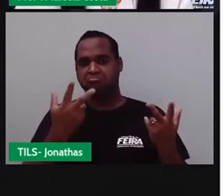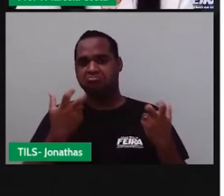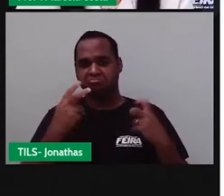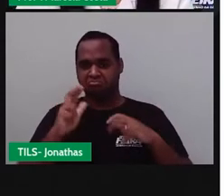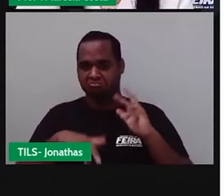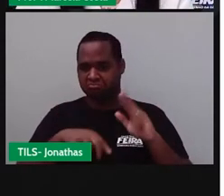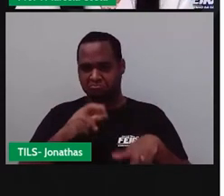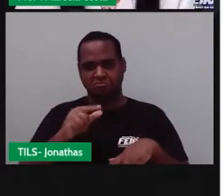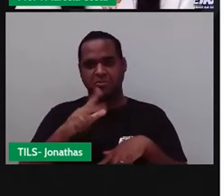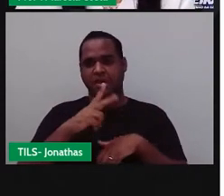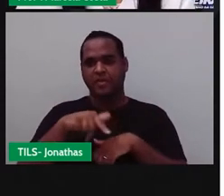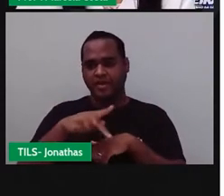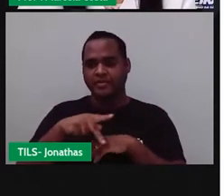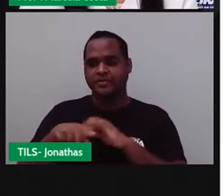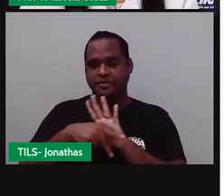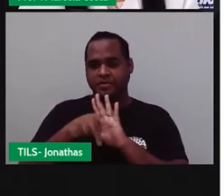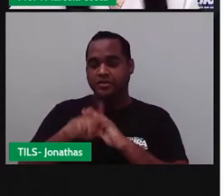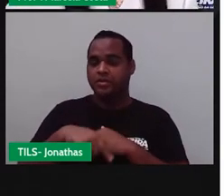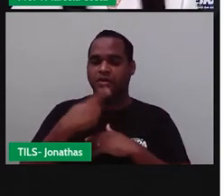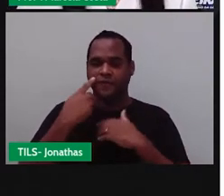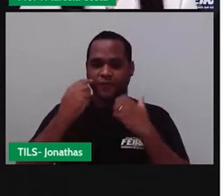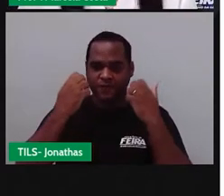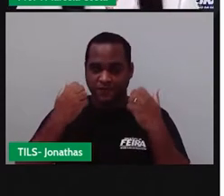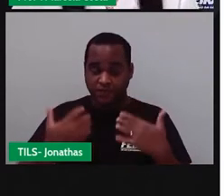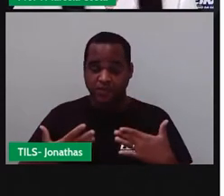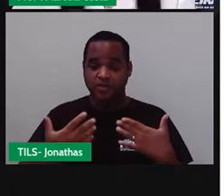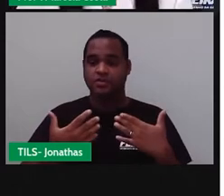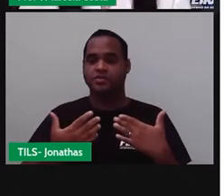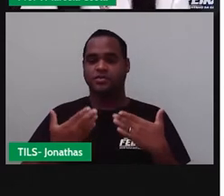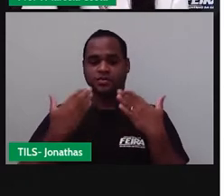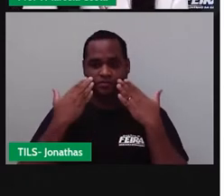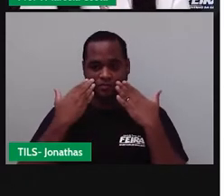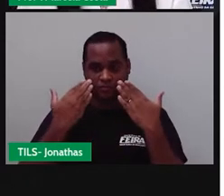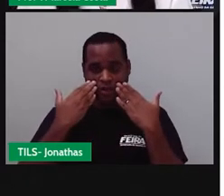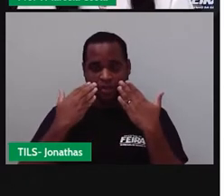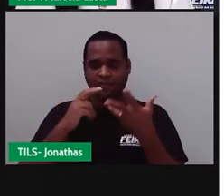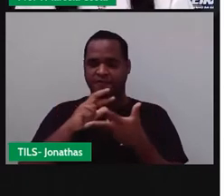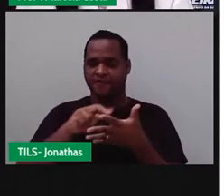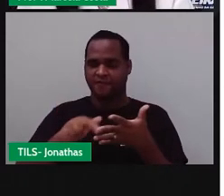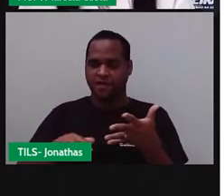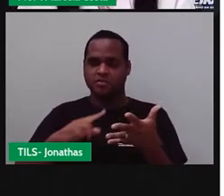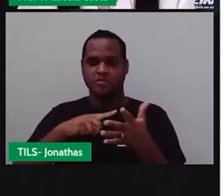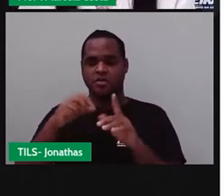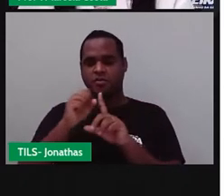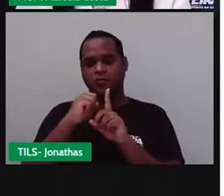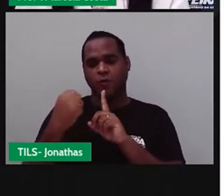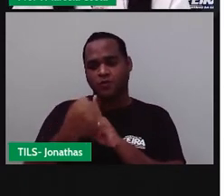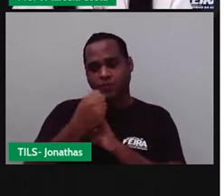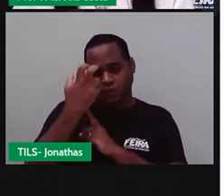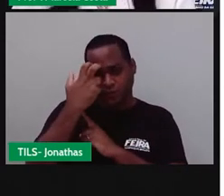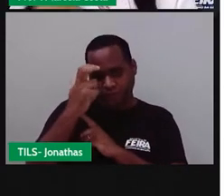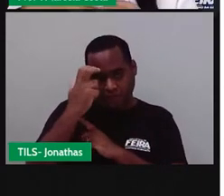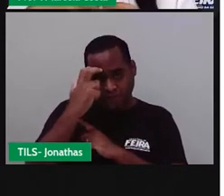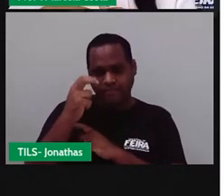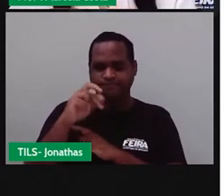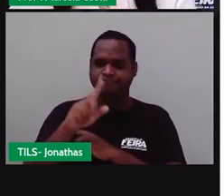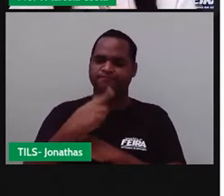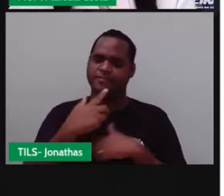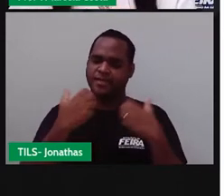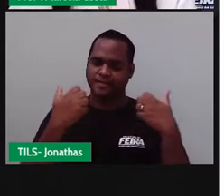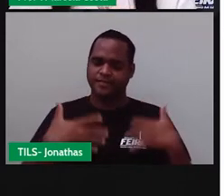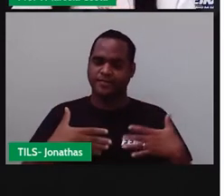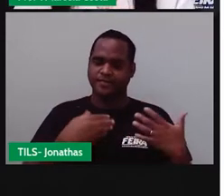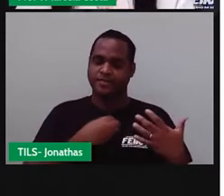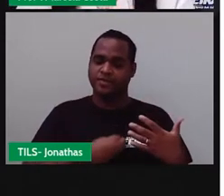no nosso país. Então, que mostra que a diversidade, que as diferenças socioculturais estão presentes, sim, em